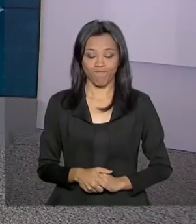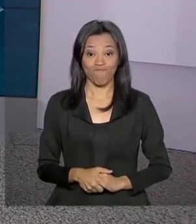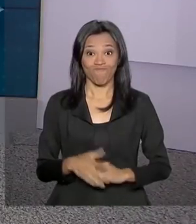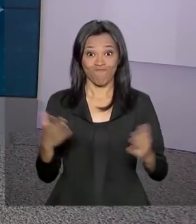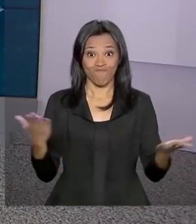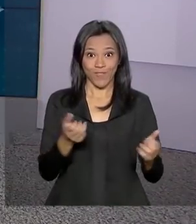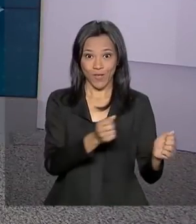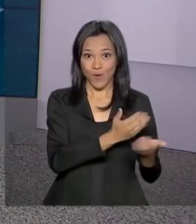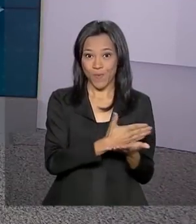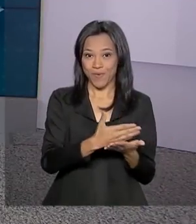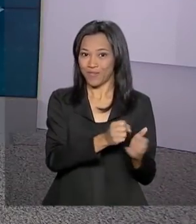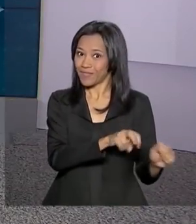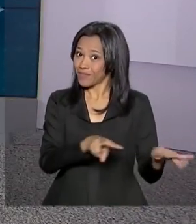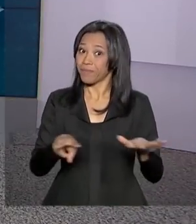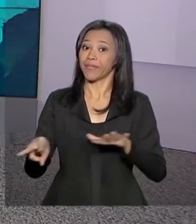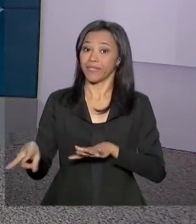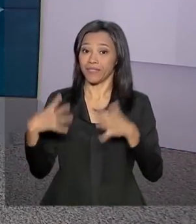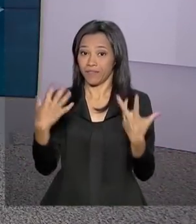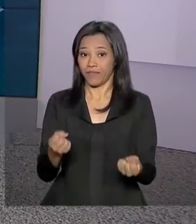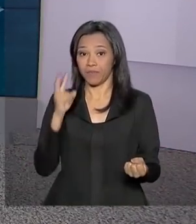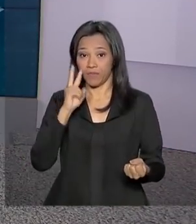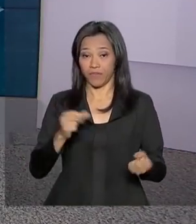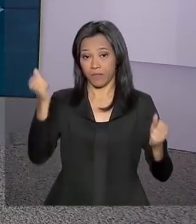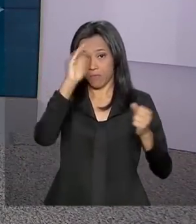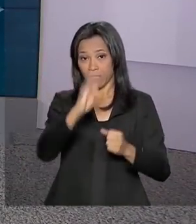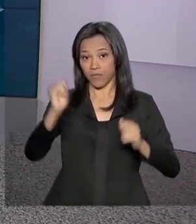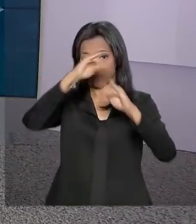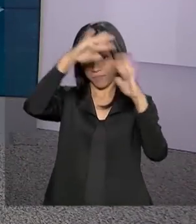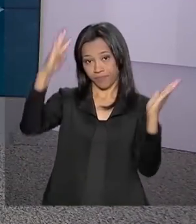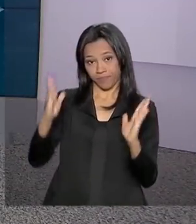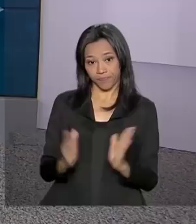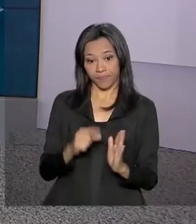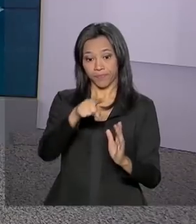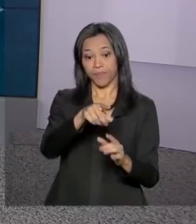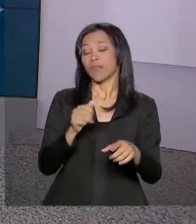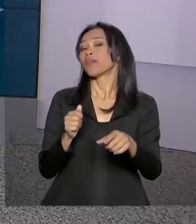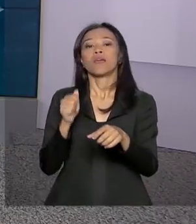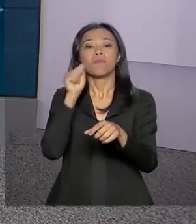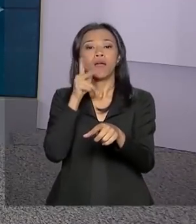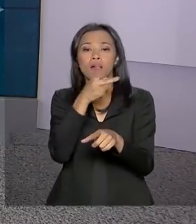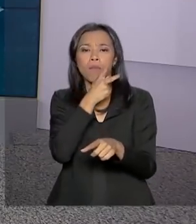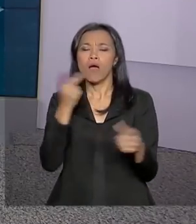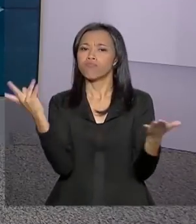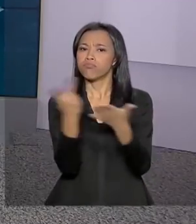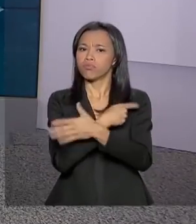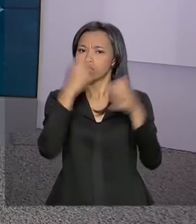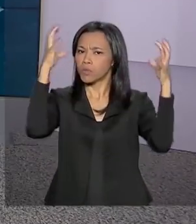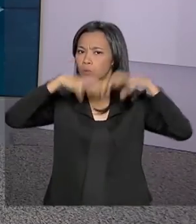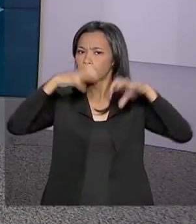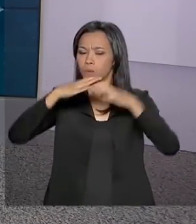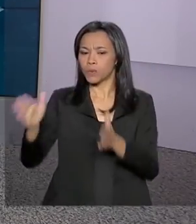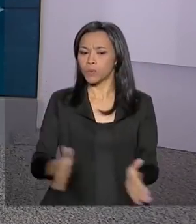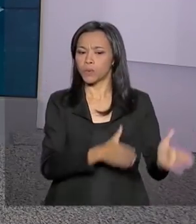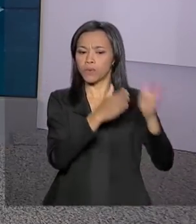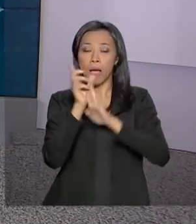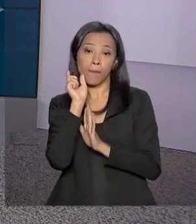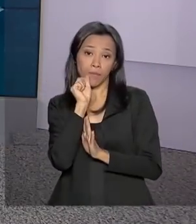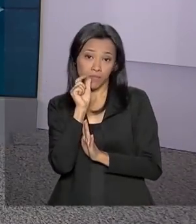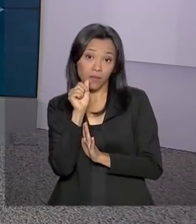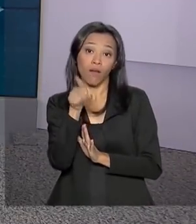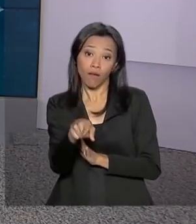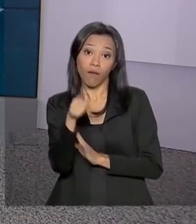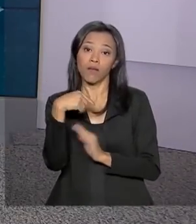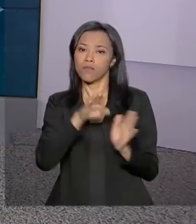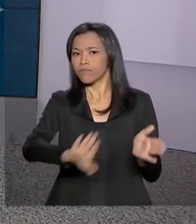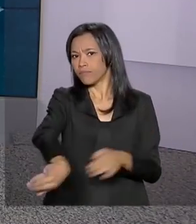Início de semana chegando, né? Vamos então ao nosso mapa. Olha só. Em Macapá, nós temos pancadas de chuva. Em Maceió, chuvas